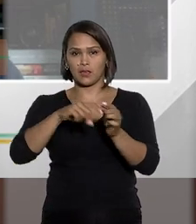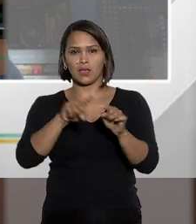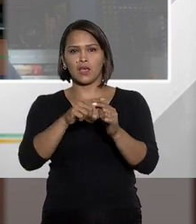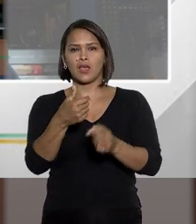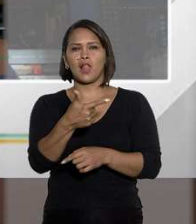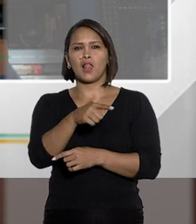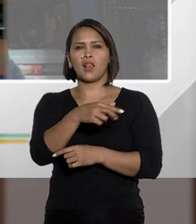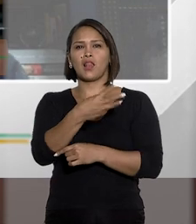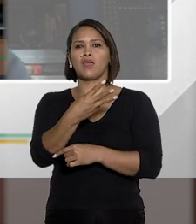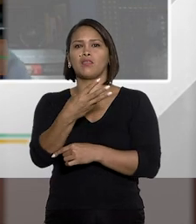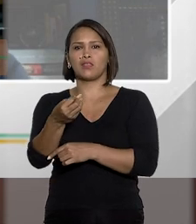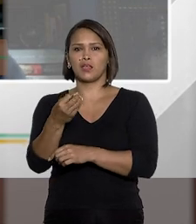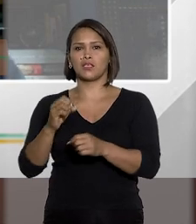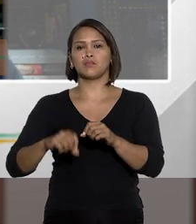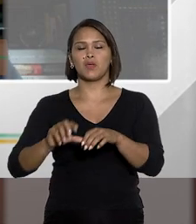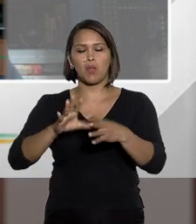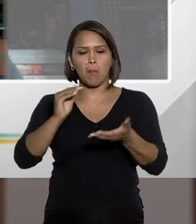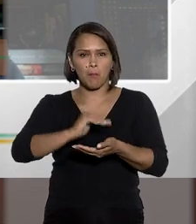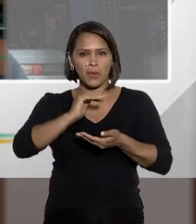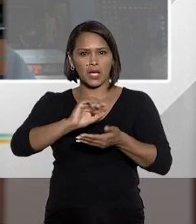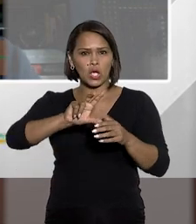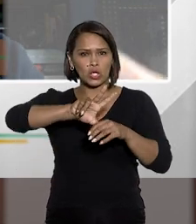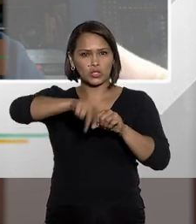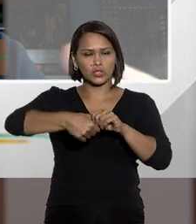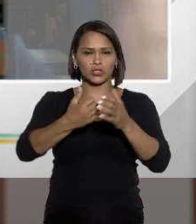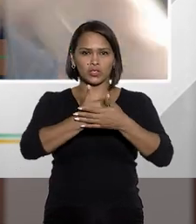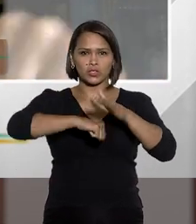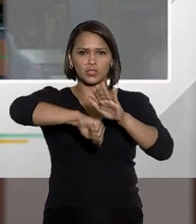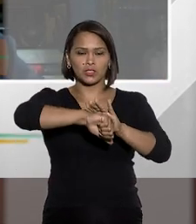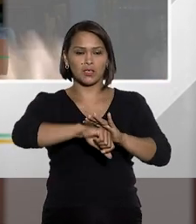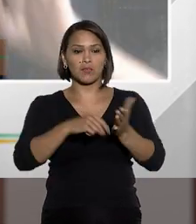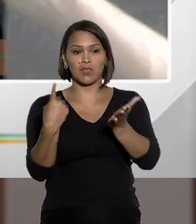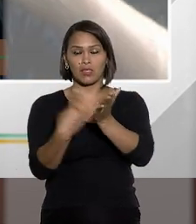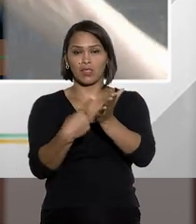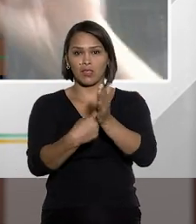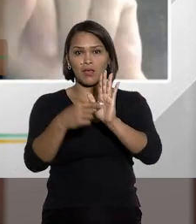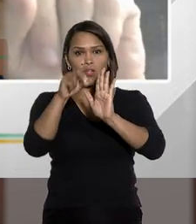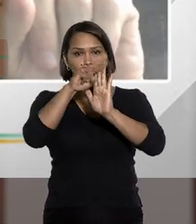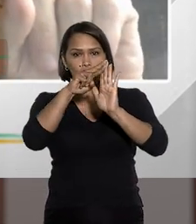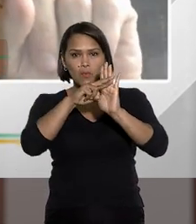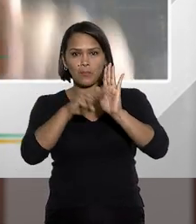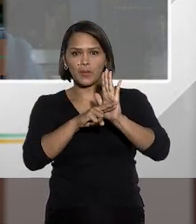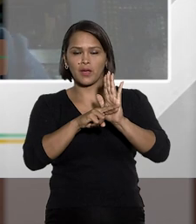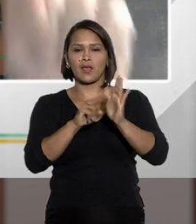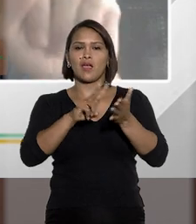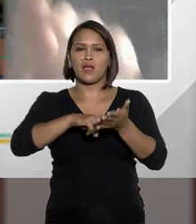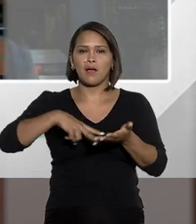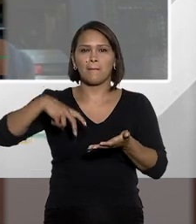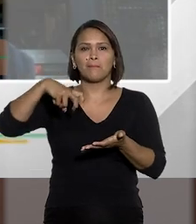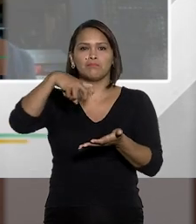13, 964, pelo pacote de crime, que determina em regra a prisão